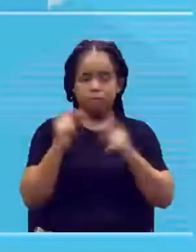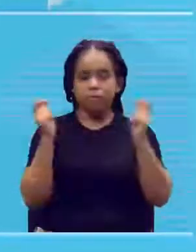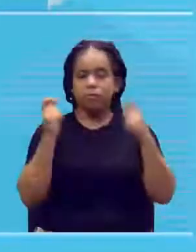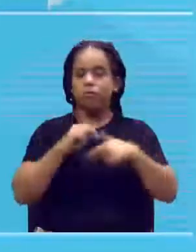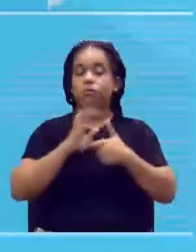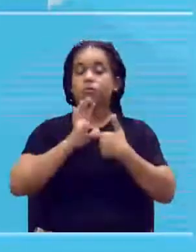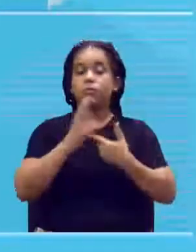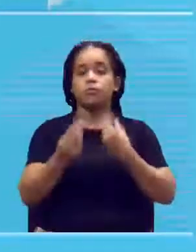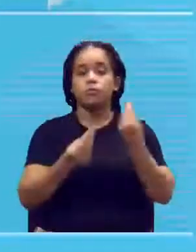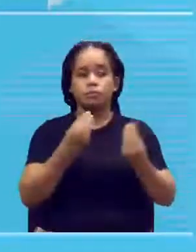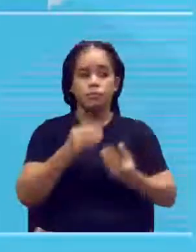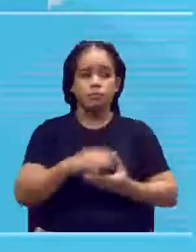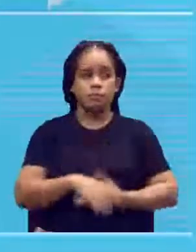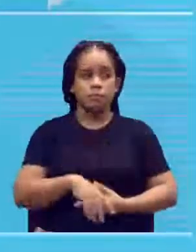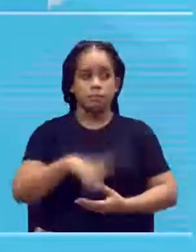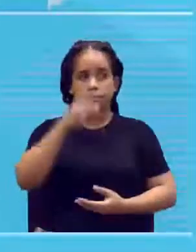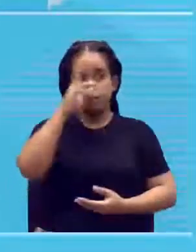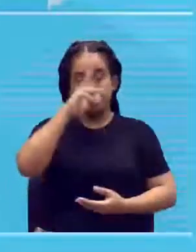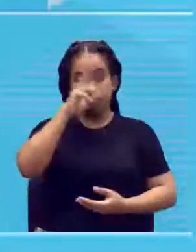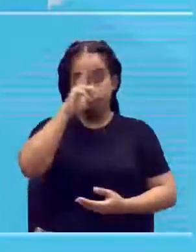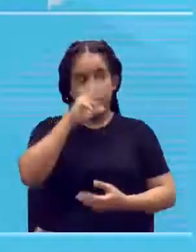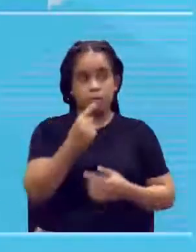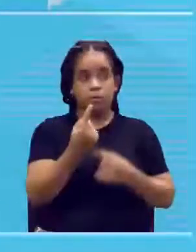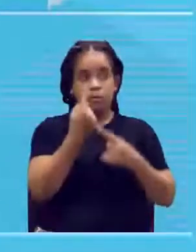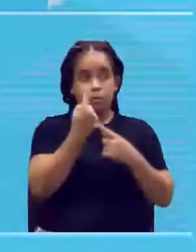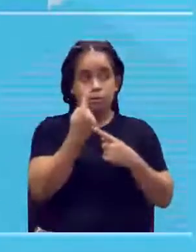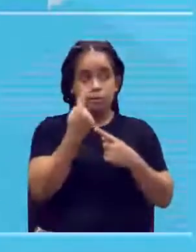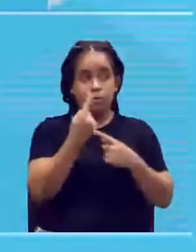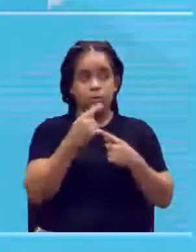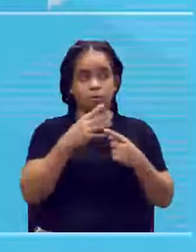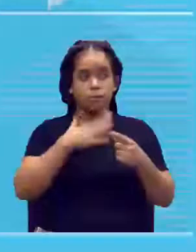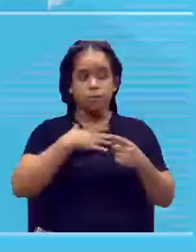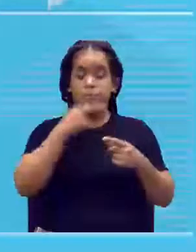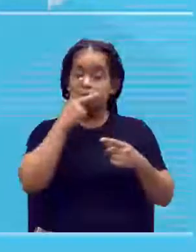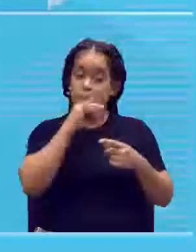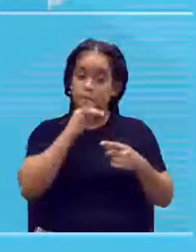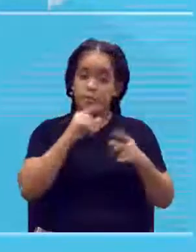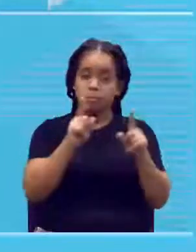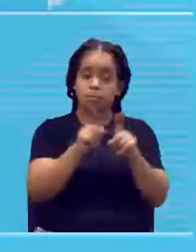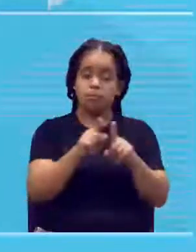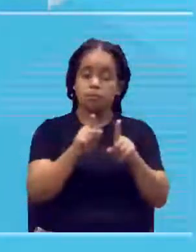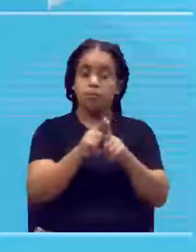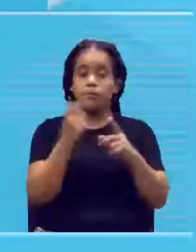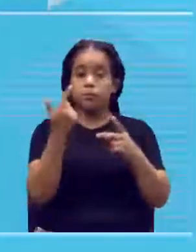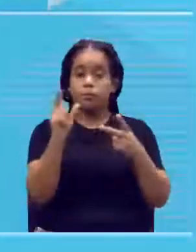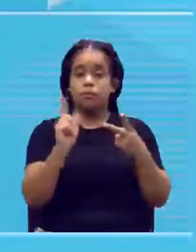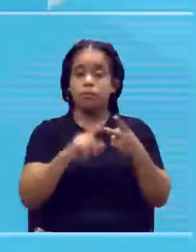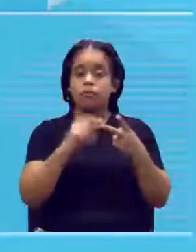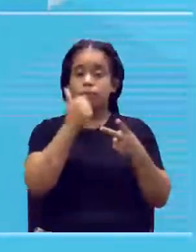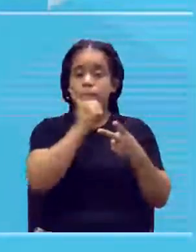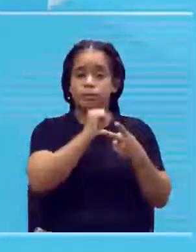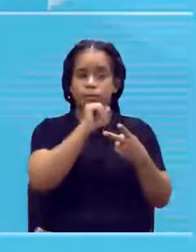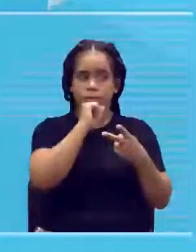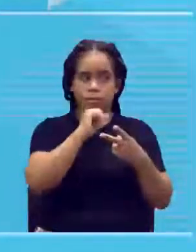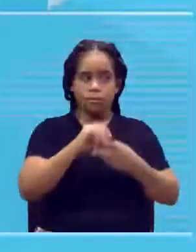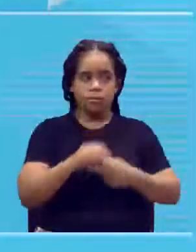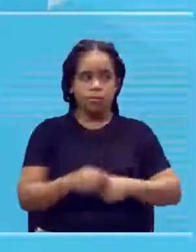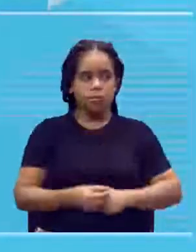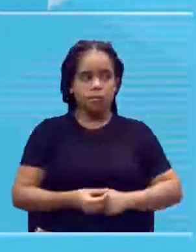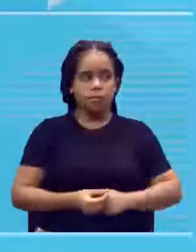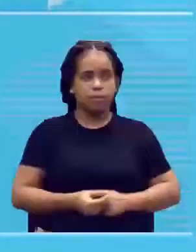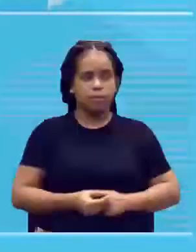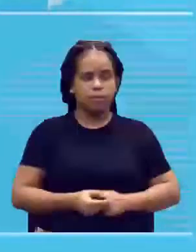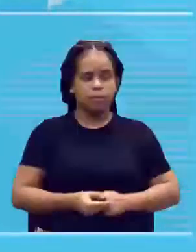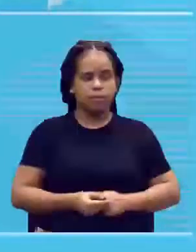genes? Lembrando, um desse aqui veio do meu pai e o outro veio da minha mãe,